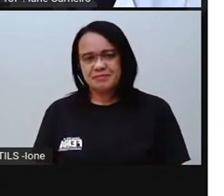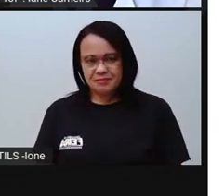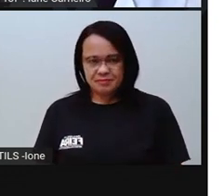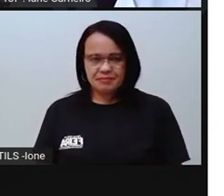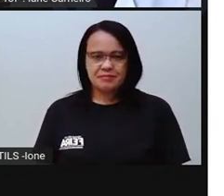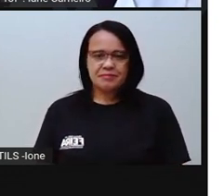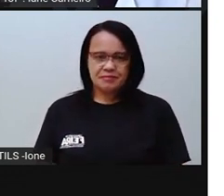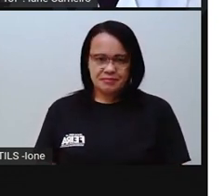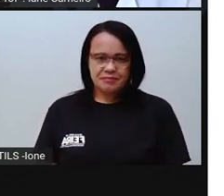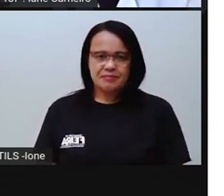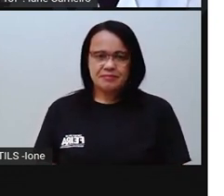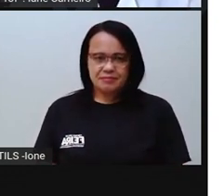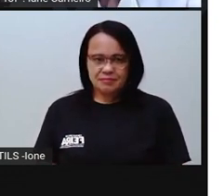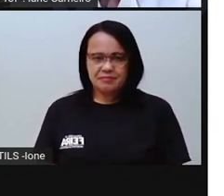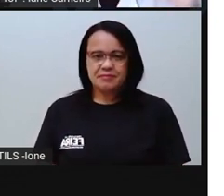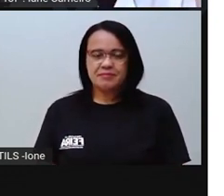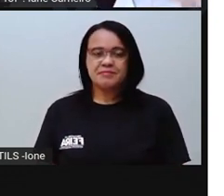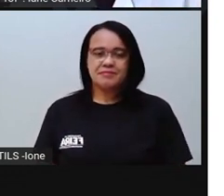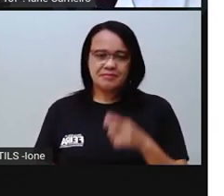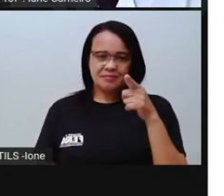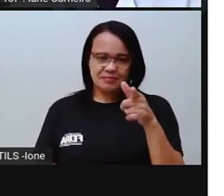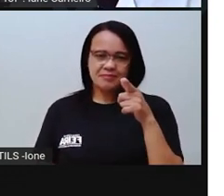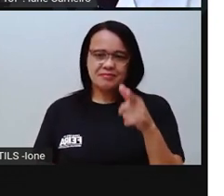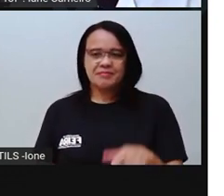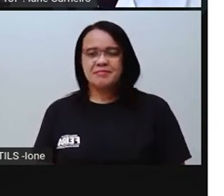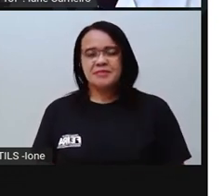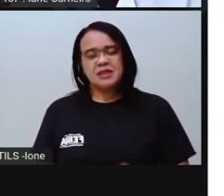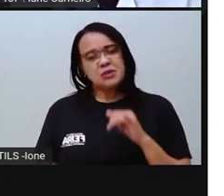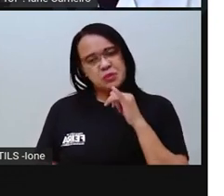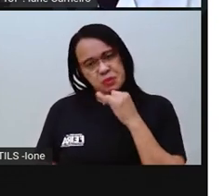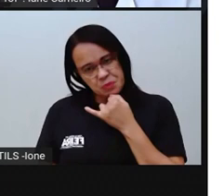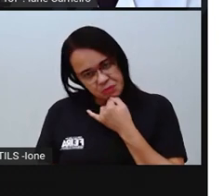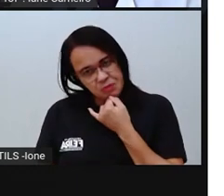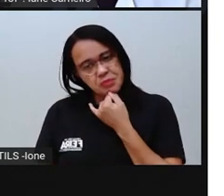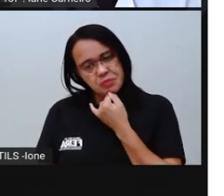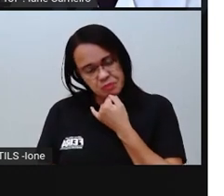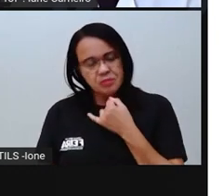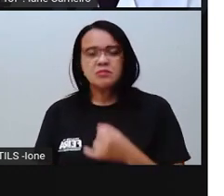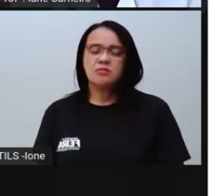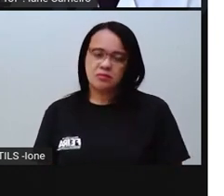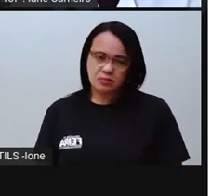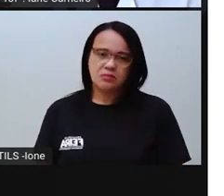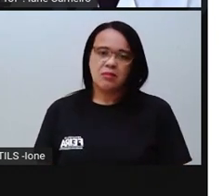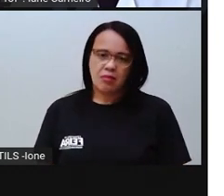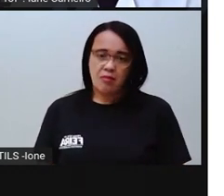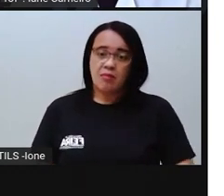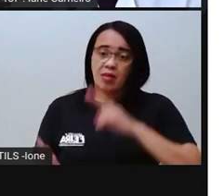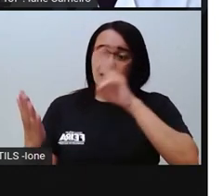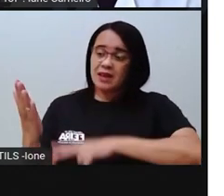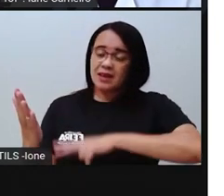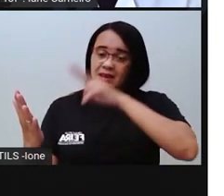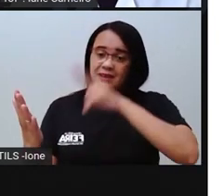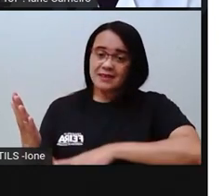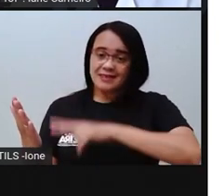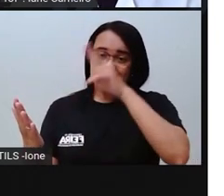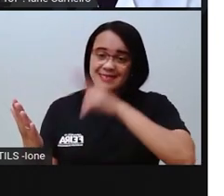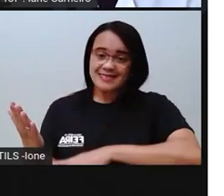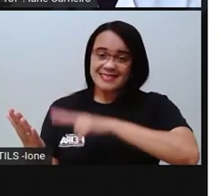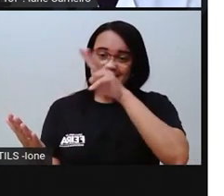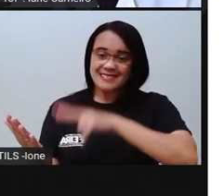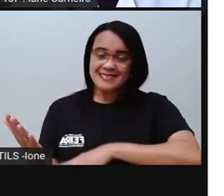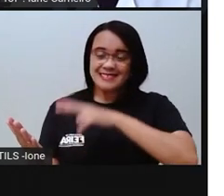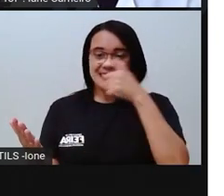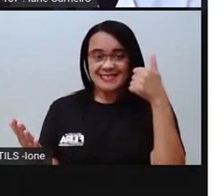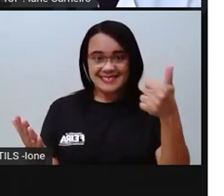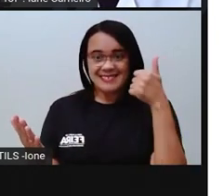Ó, a Pró marcou sem querer. Ó, o feliz. Ó, Ó, é o triste. Ó, ler. Ler